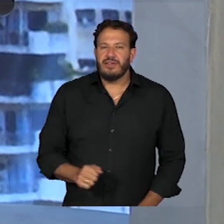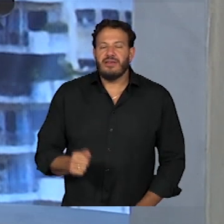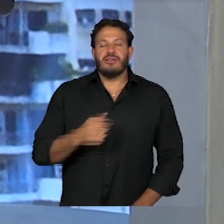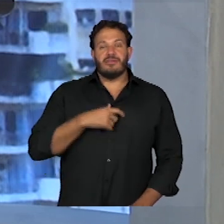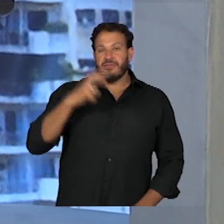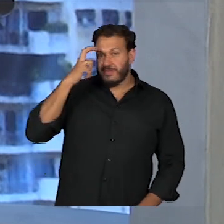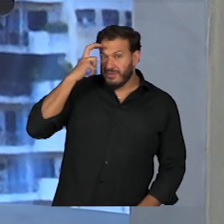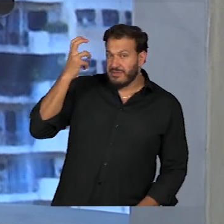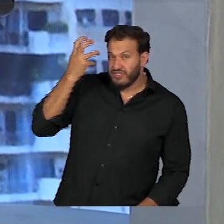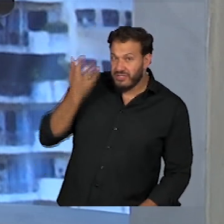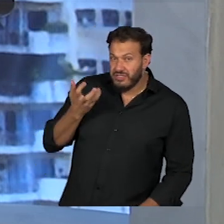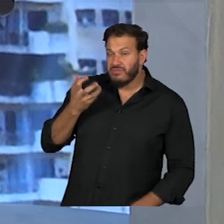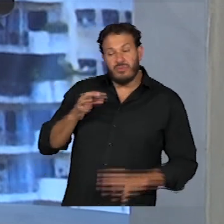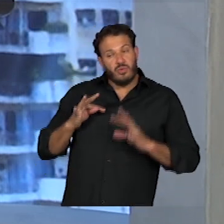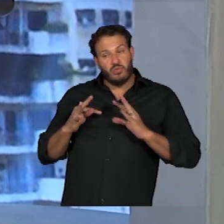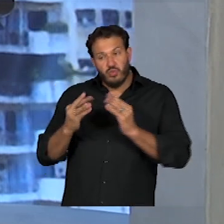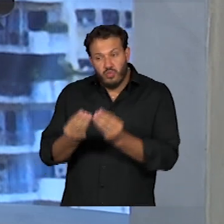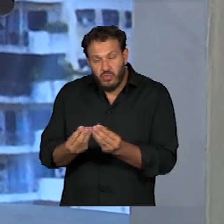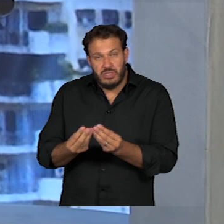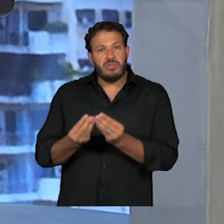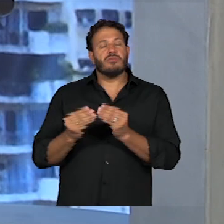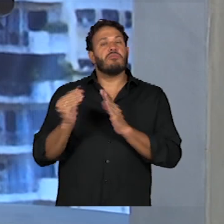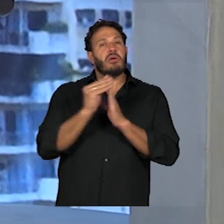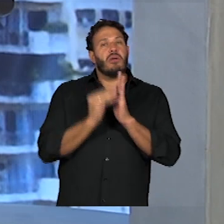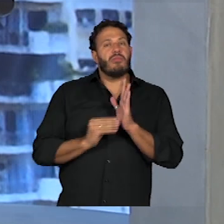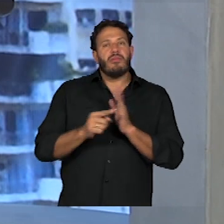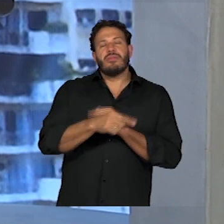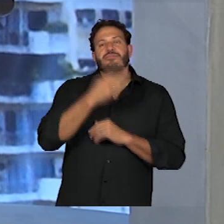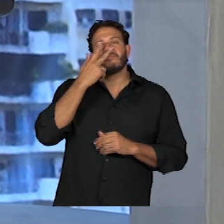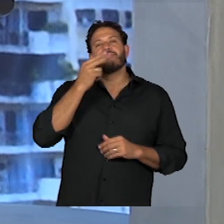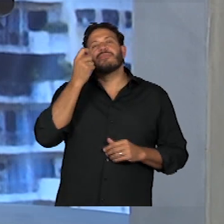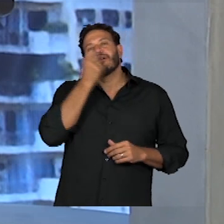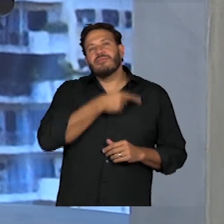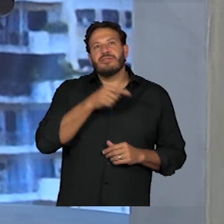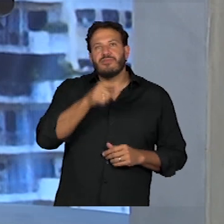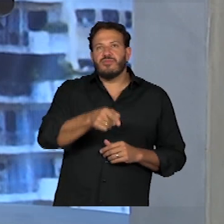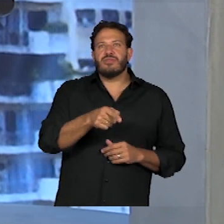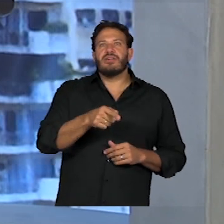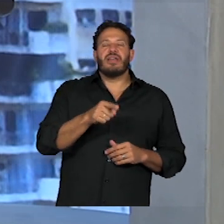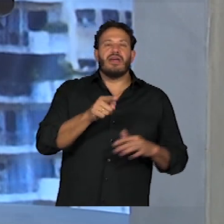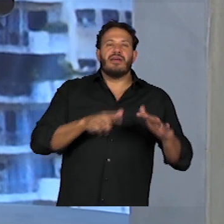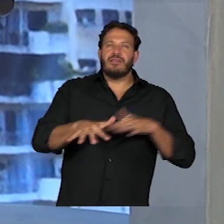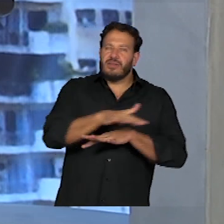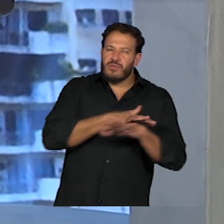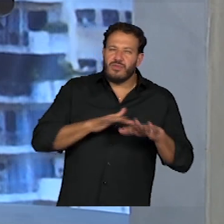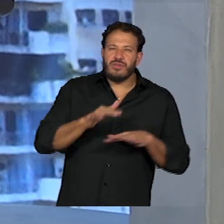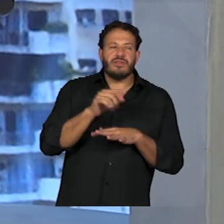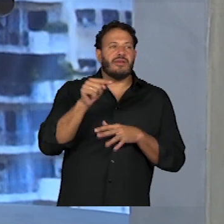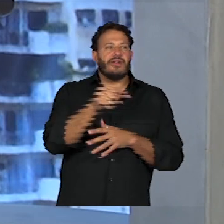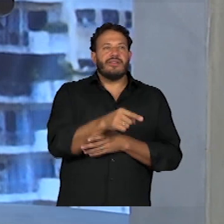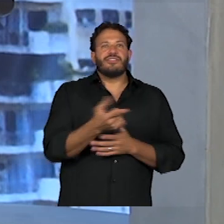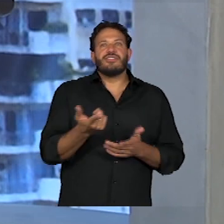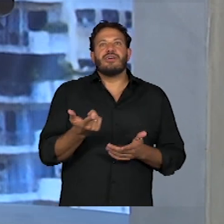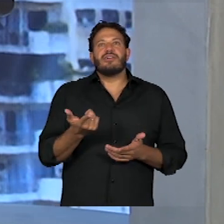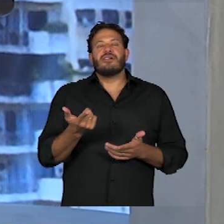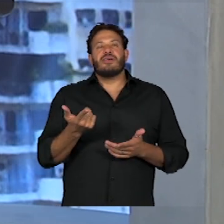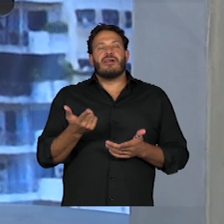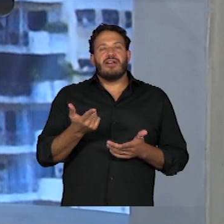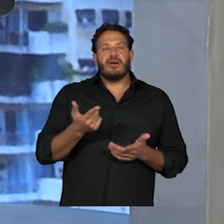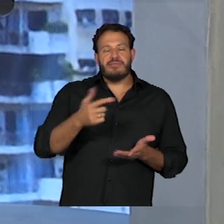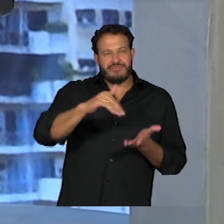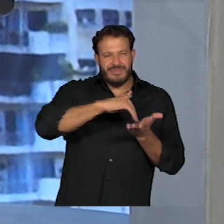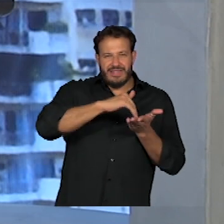artificial, tudo isso. E foi muito engraçado, porque essa coisa da secretária de voz,